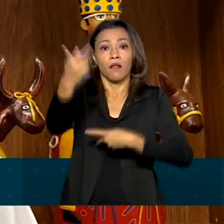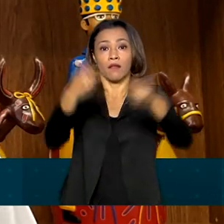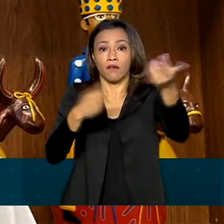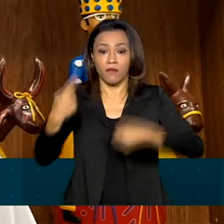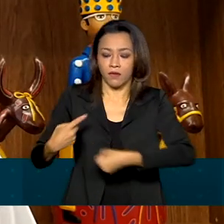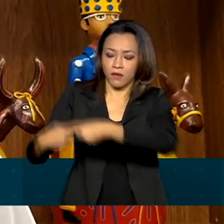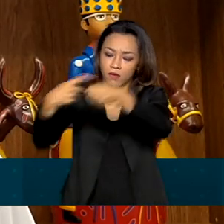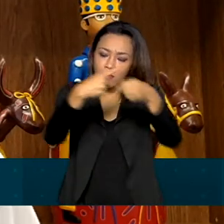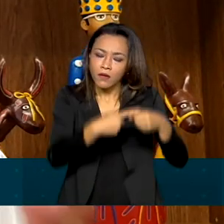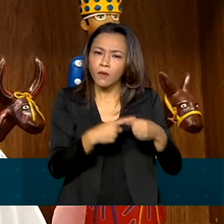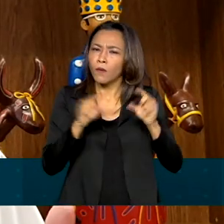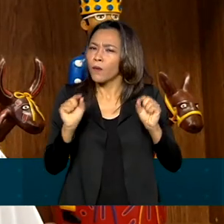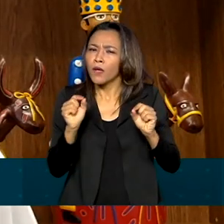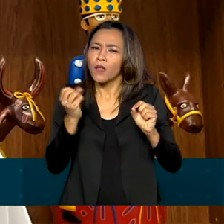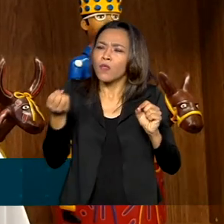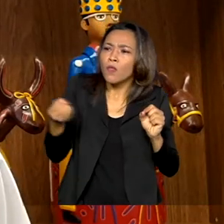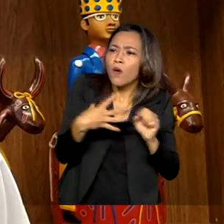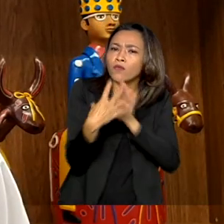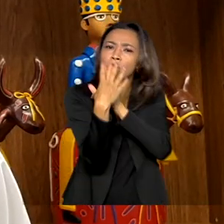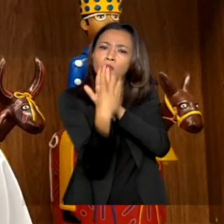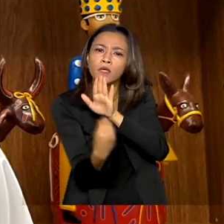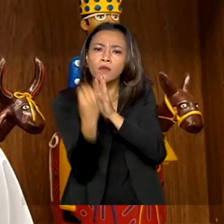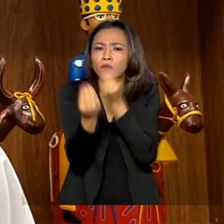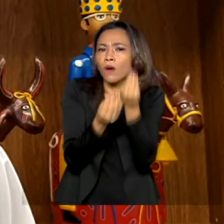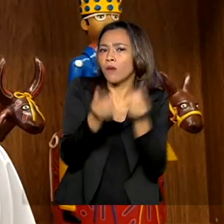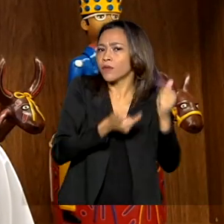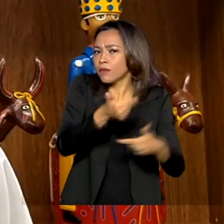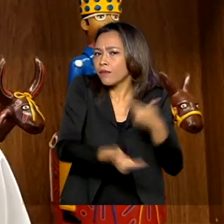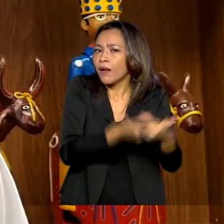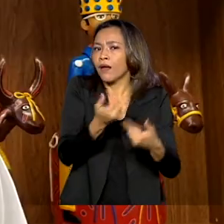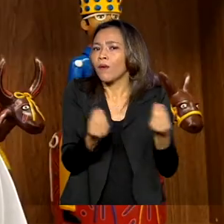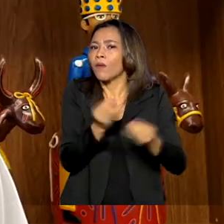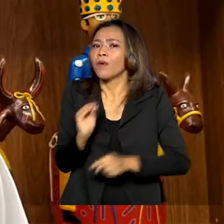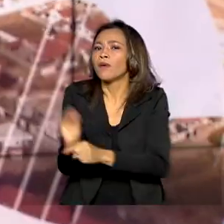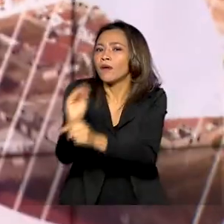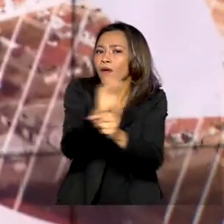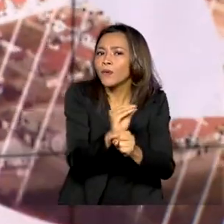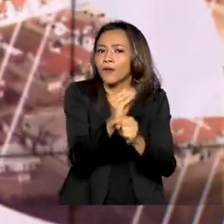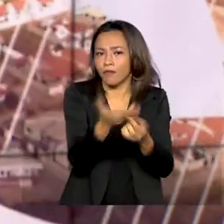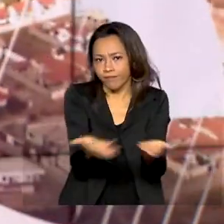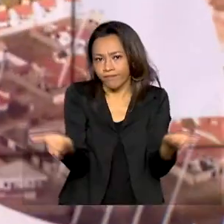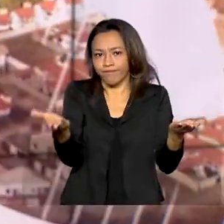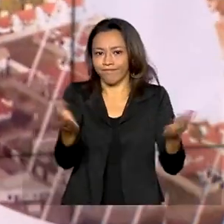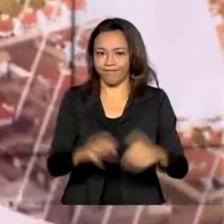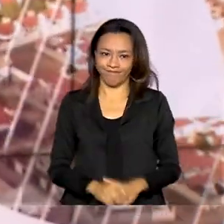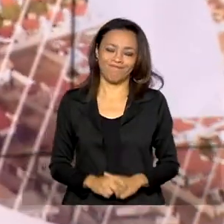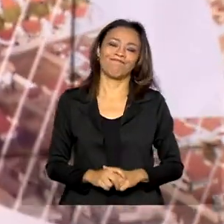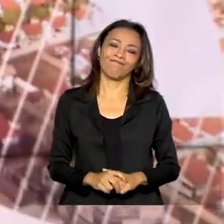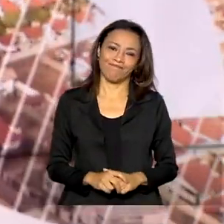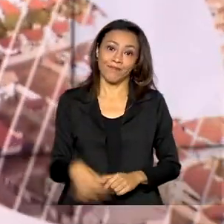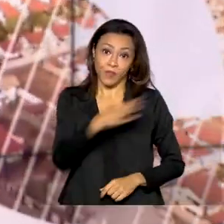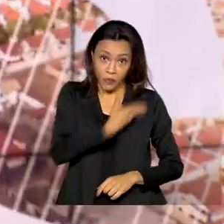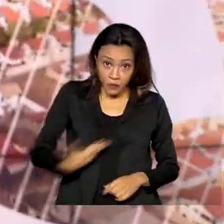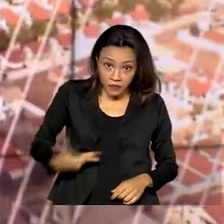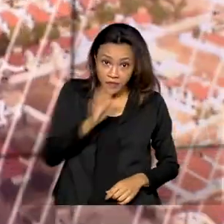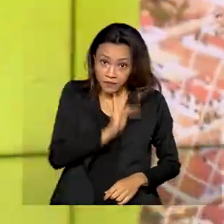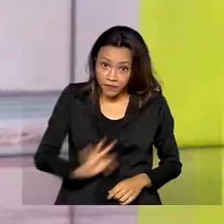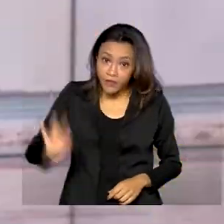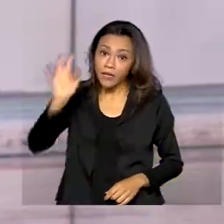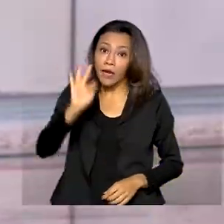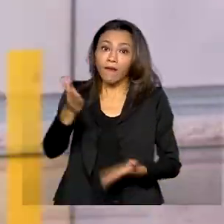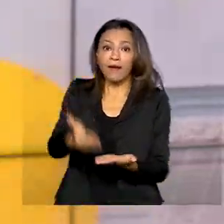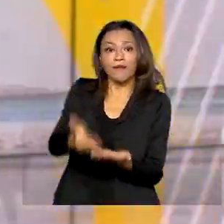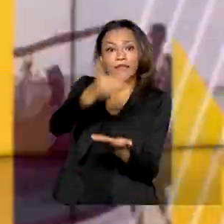novas formas de pensar e trabalhar os seus ativos. E olha, o governo federal vai antecipar o